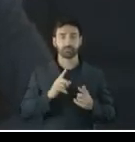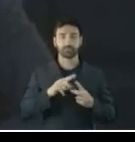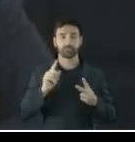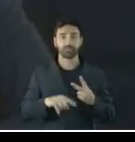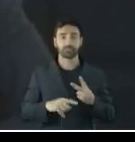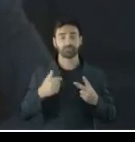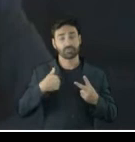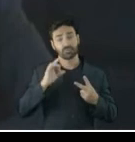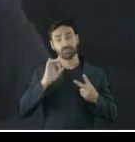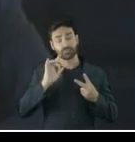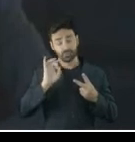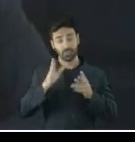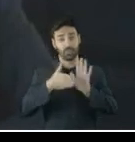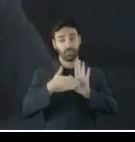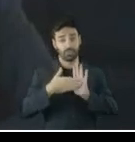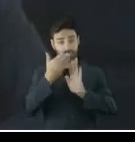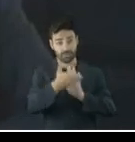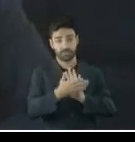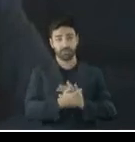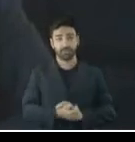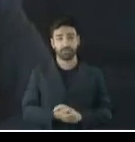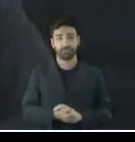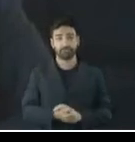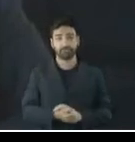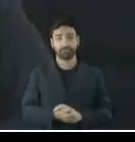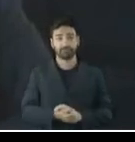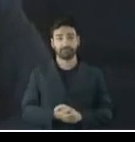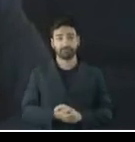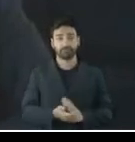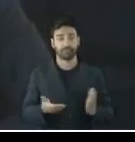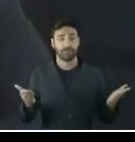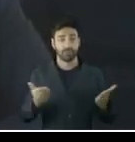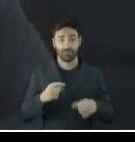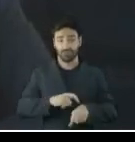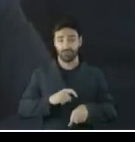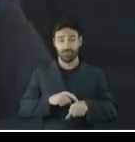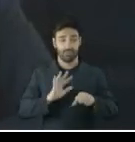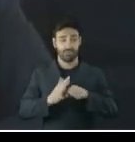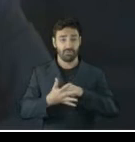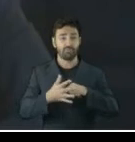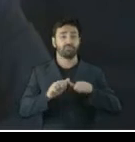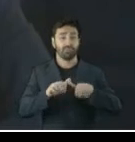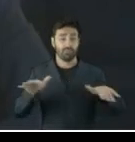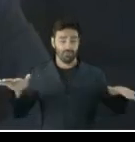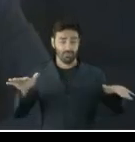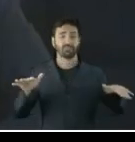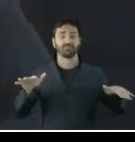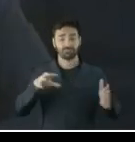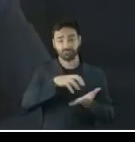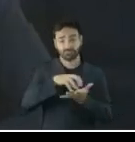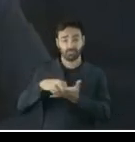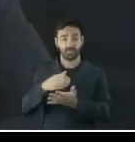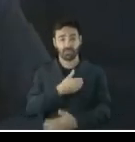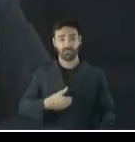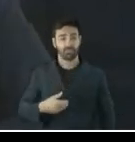propoli a vossa excelência, ministro Bruno Dantas, que nós estamos vivendo uma época de pandemia e grande parte da Administração Pública Federal está